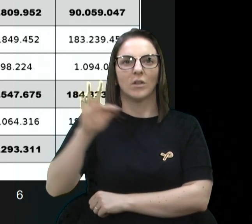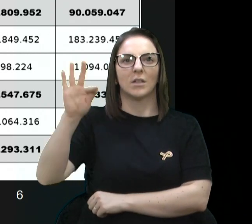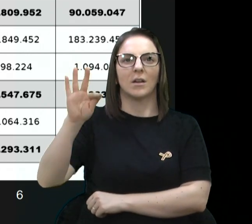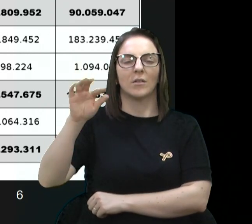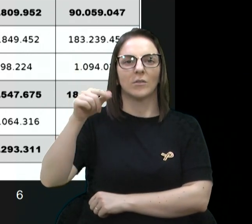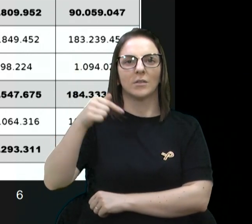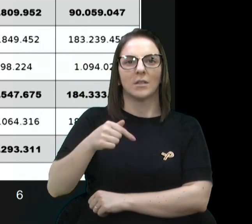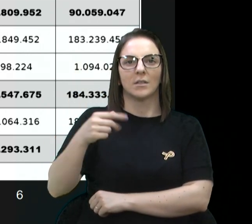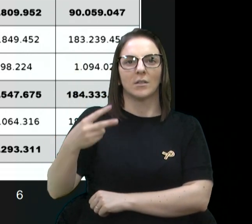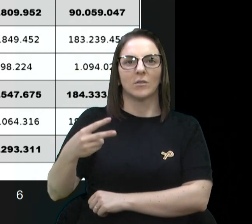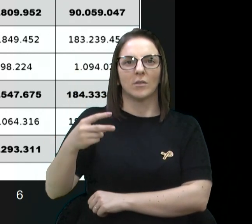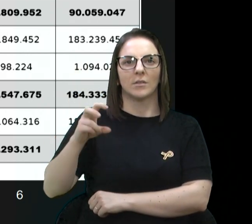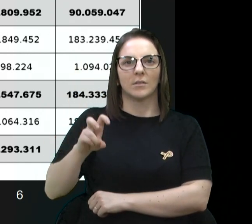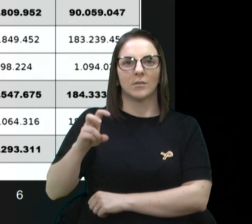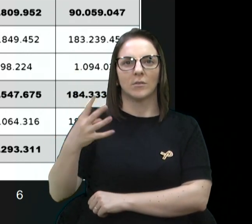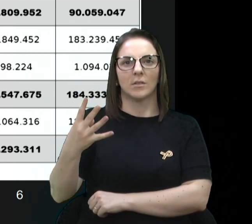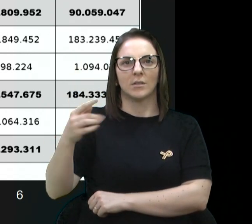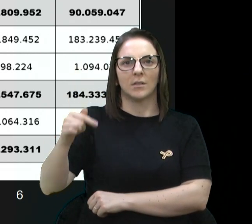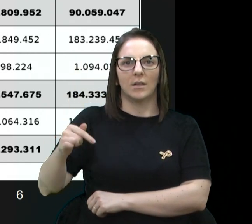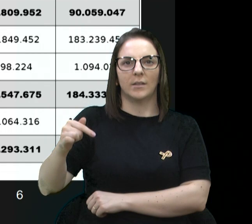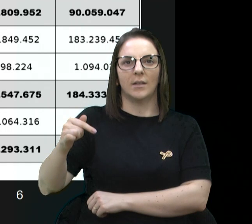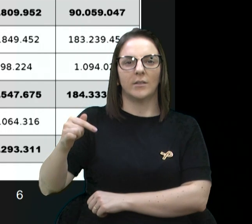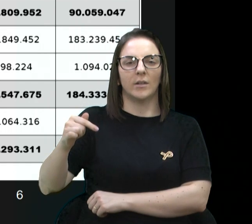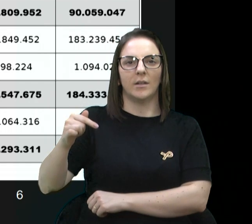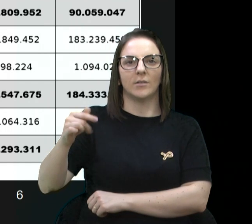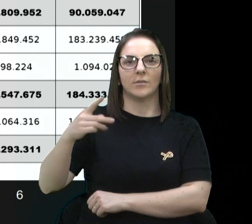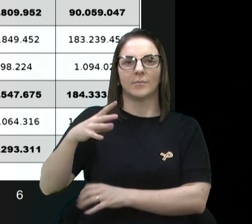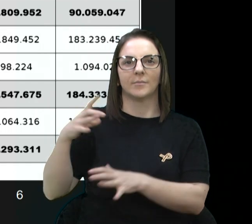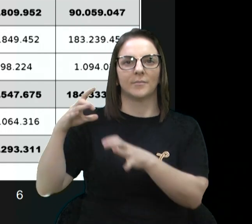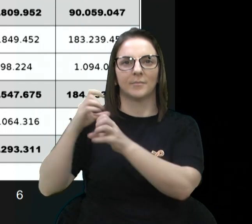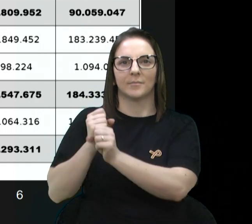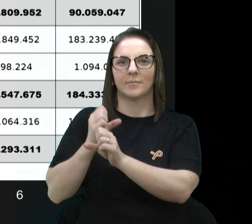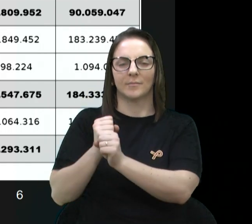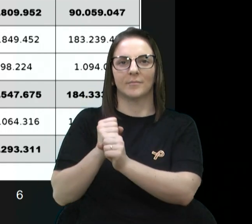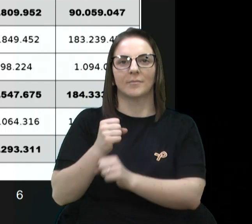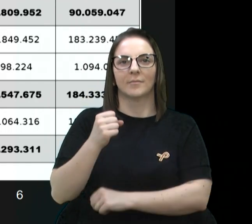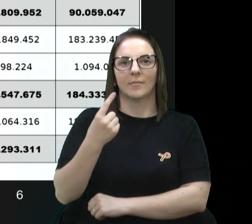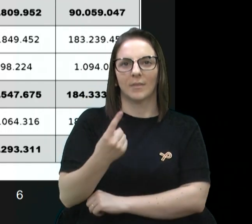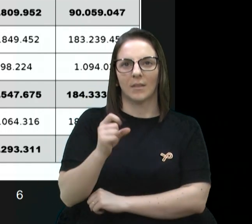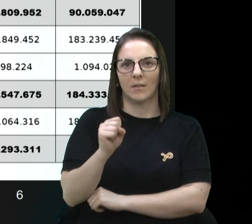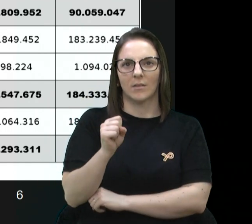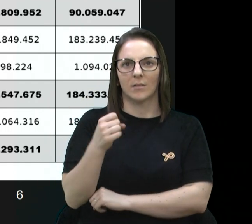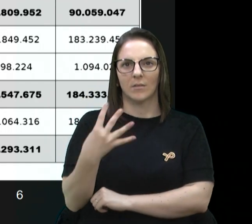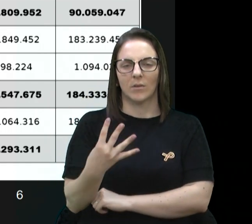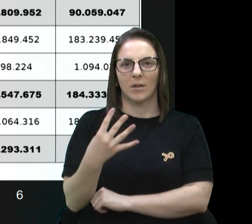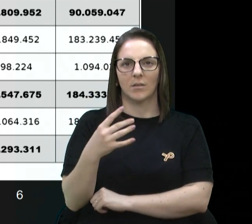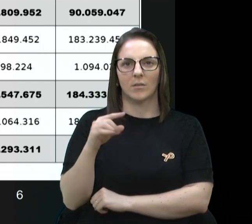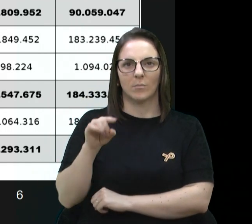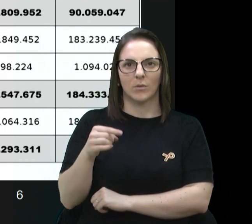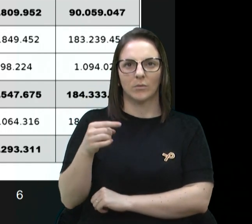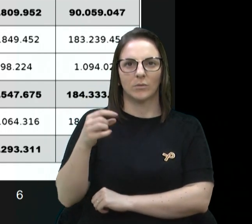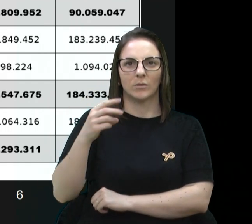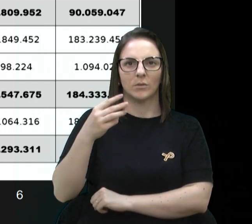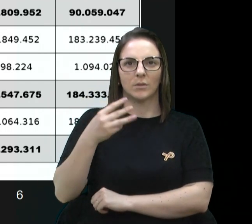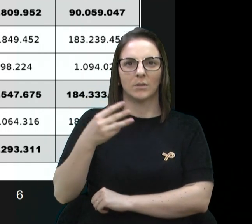.000. Receitas Totalizando, total de 83.239.000.